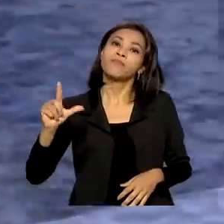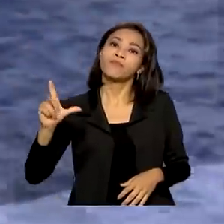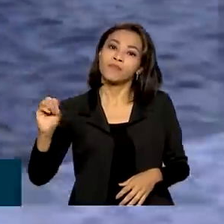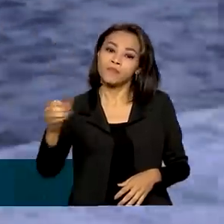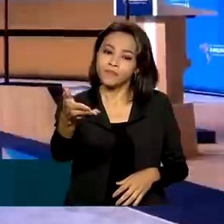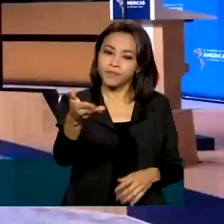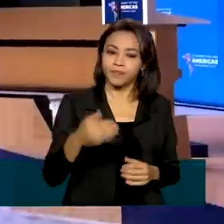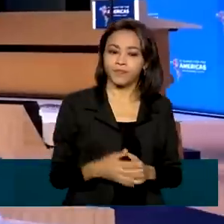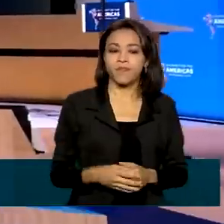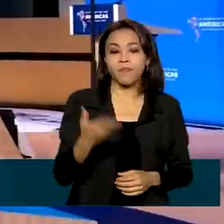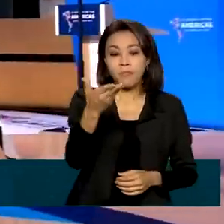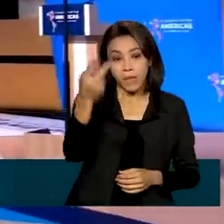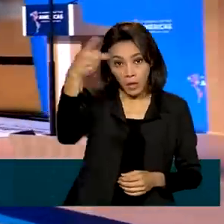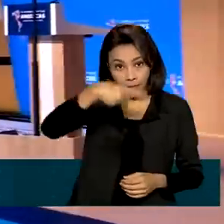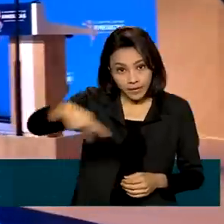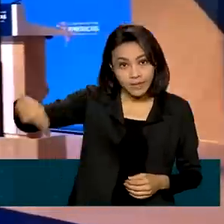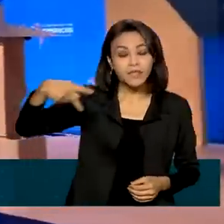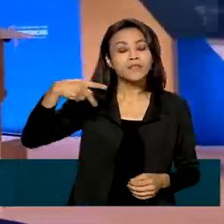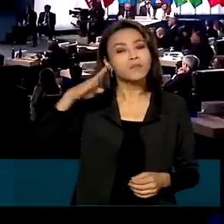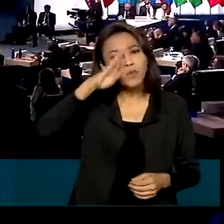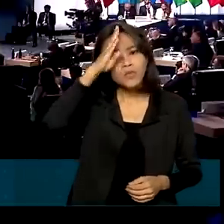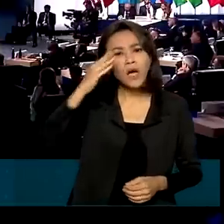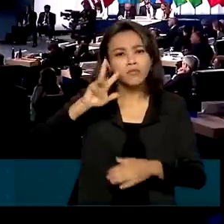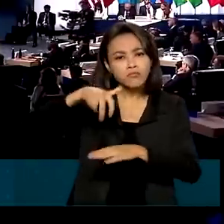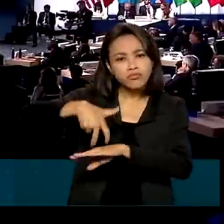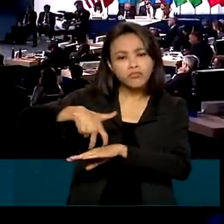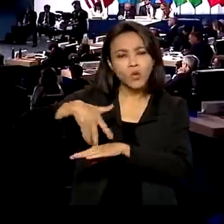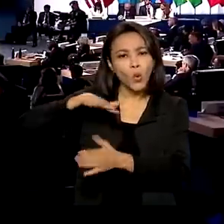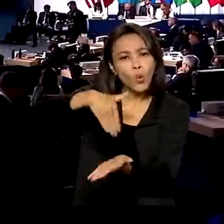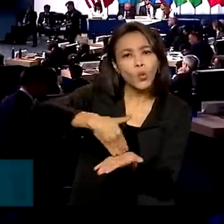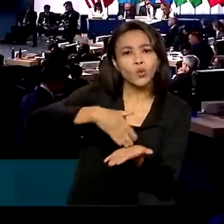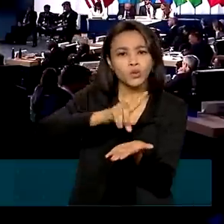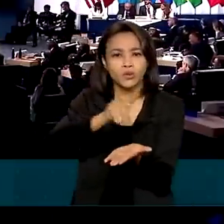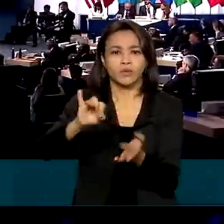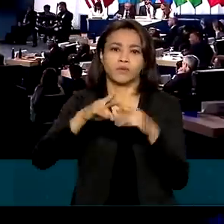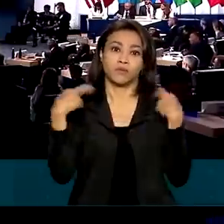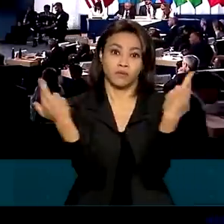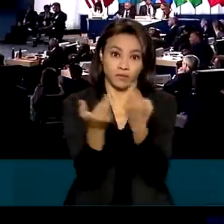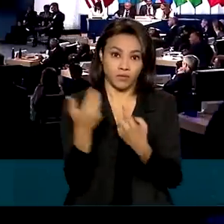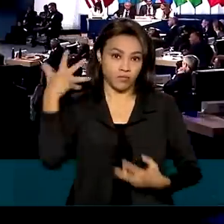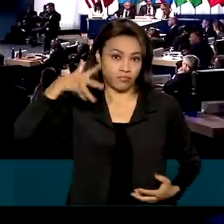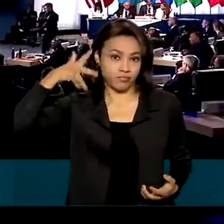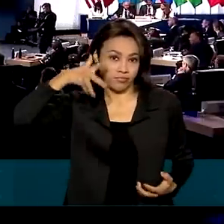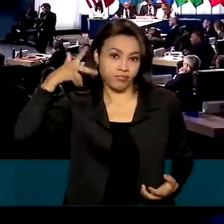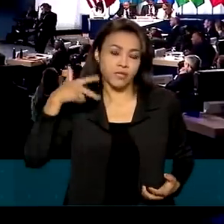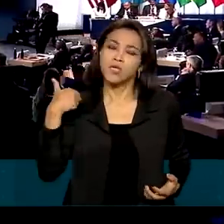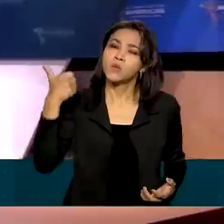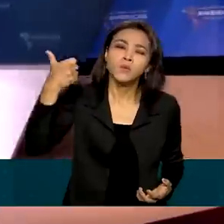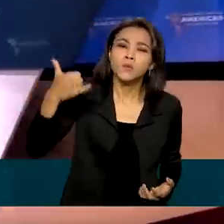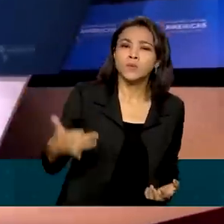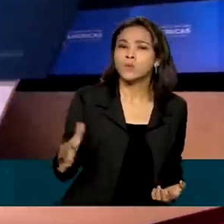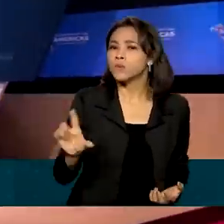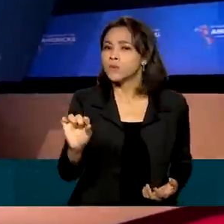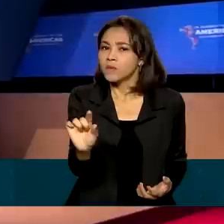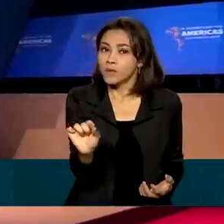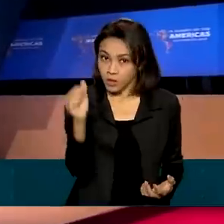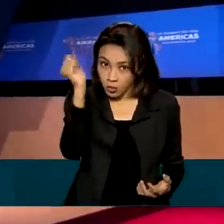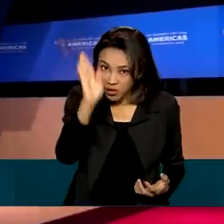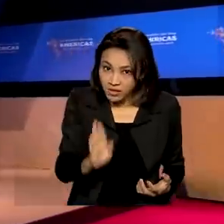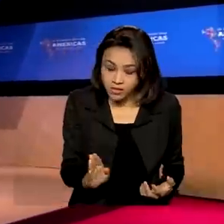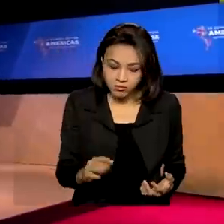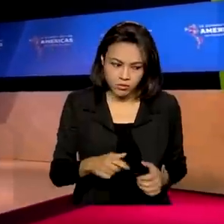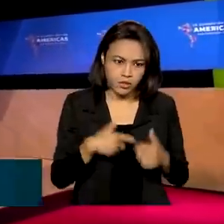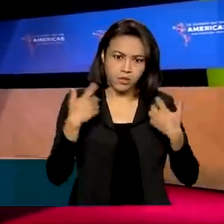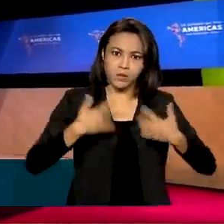continente, o presidente Jair Bolsonaro discursou no último dia da nona Cúpula das Américas. Disse que o Brasil tem a mais rígida